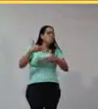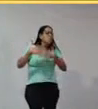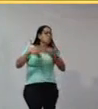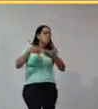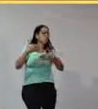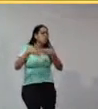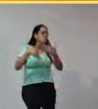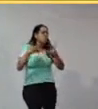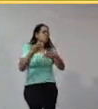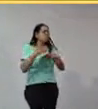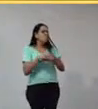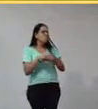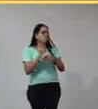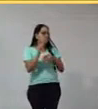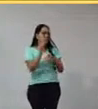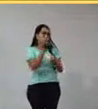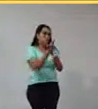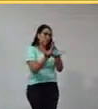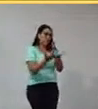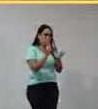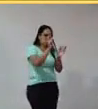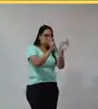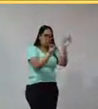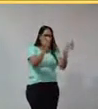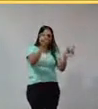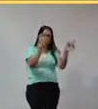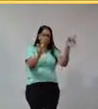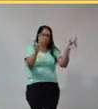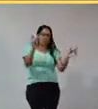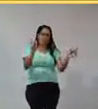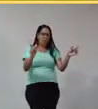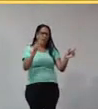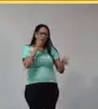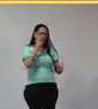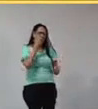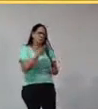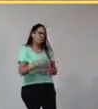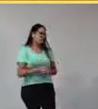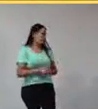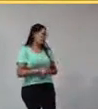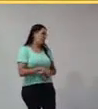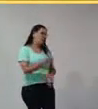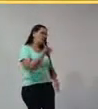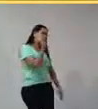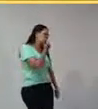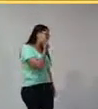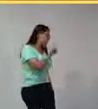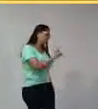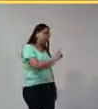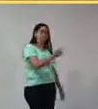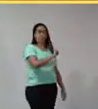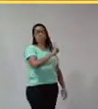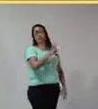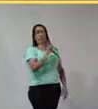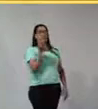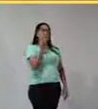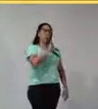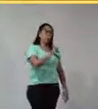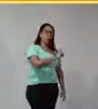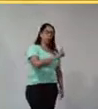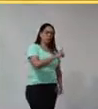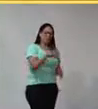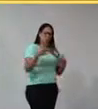tentativa de fazer os personagens. E ela jogou a toalha, ela disse, olha, eu não vou conseguir, eu não tenho domínio suficiente